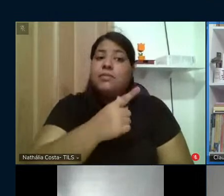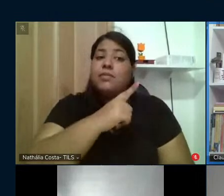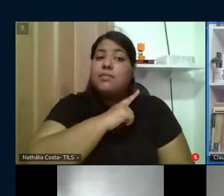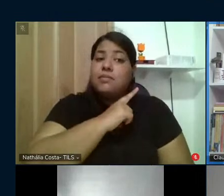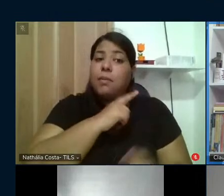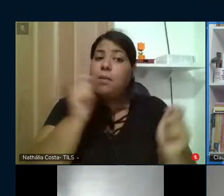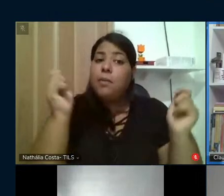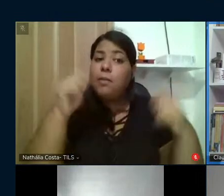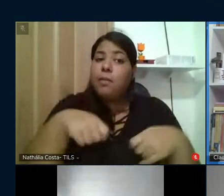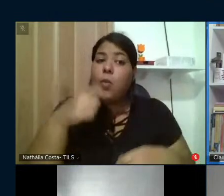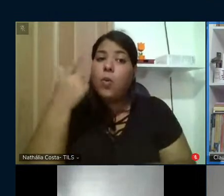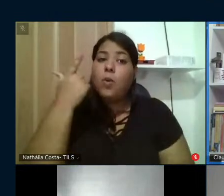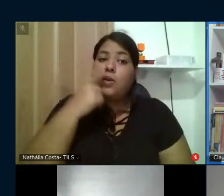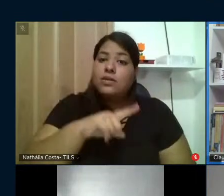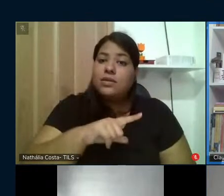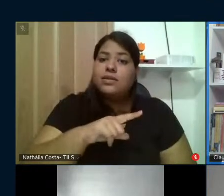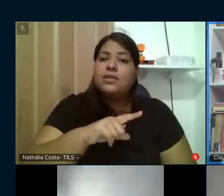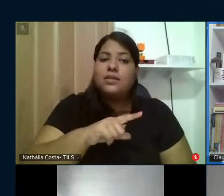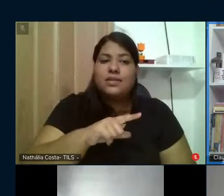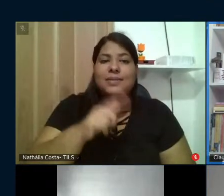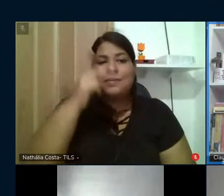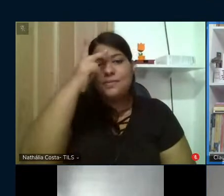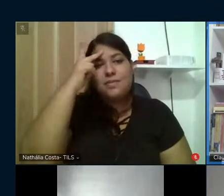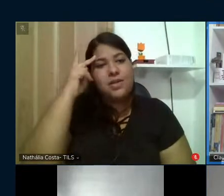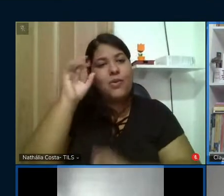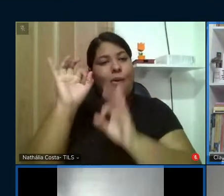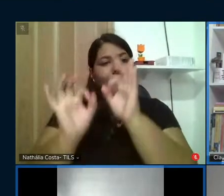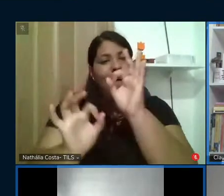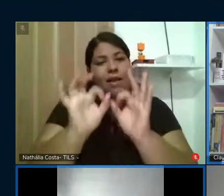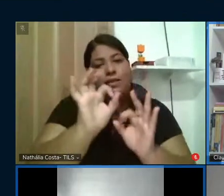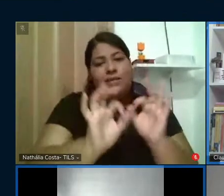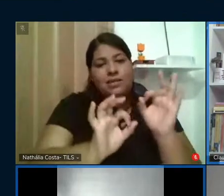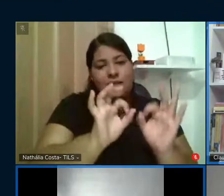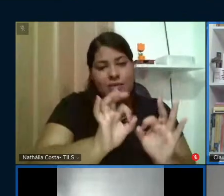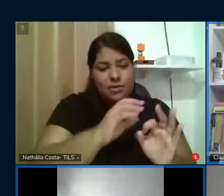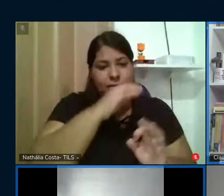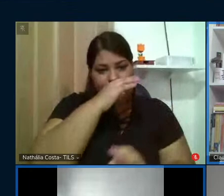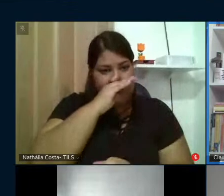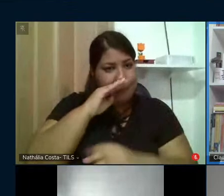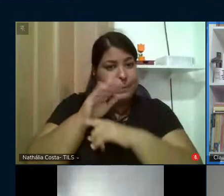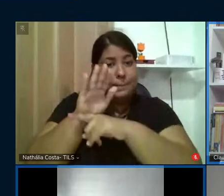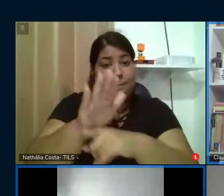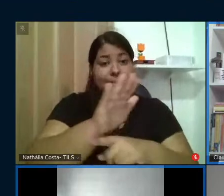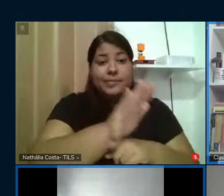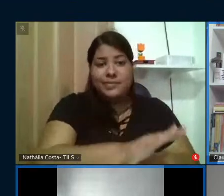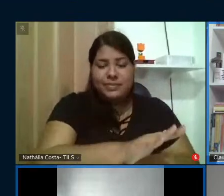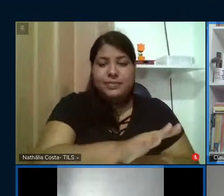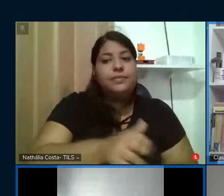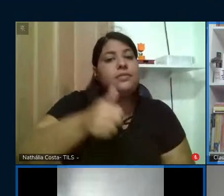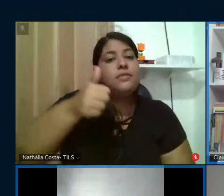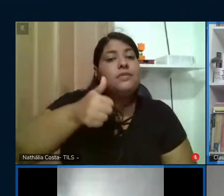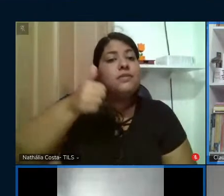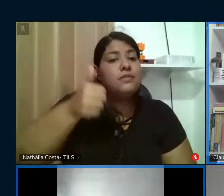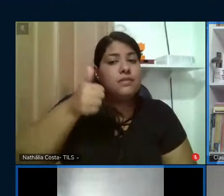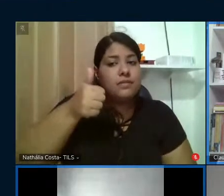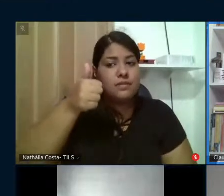possibilidade de ouvir seus organizadores e colaboradores. Então, a primeira